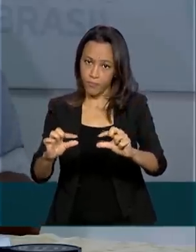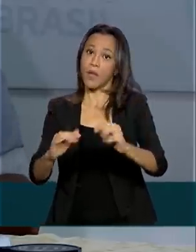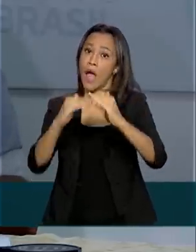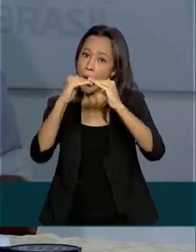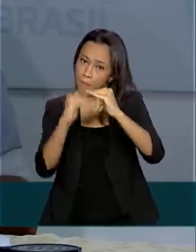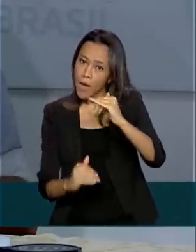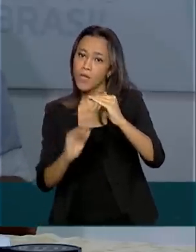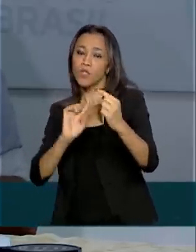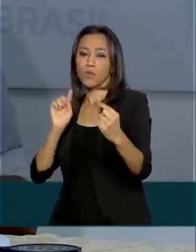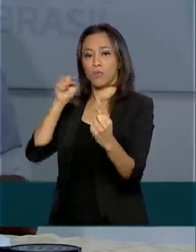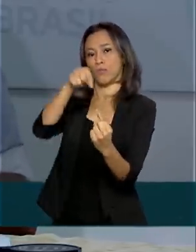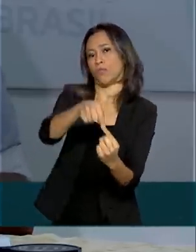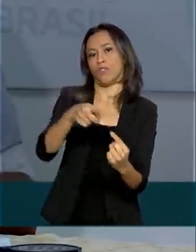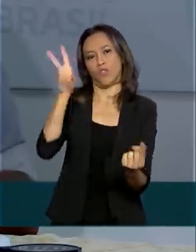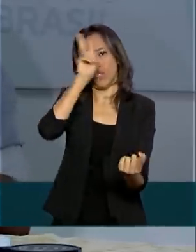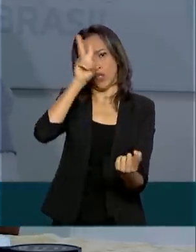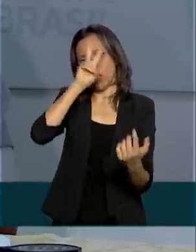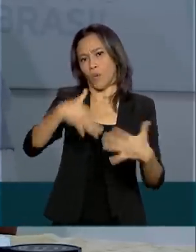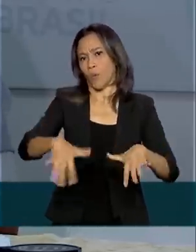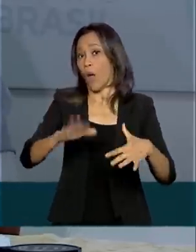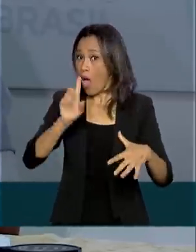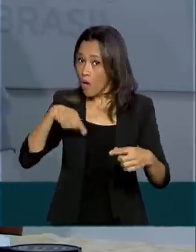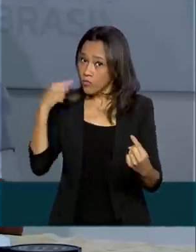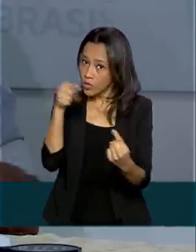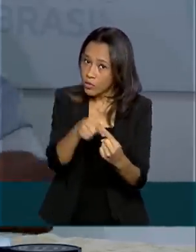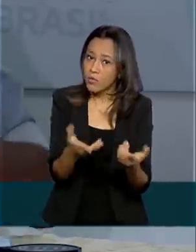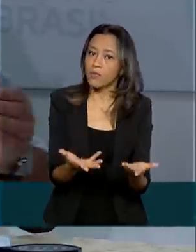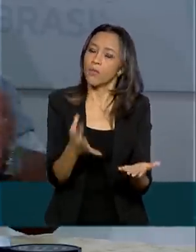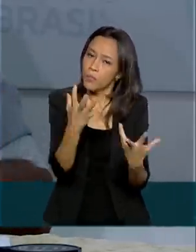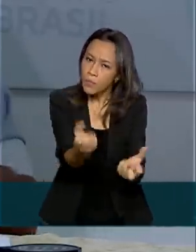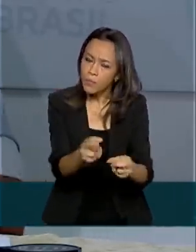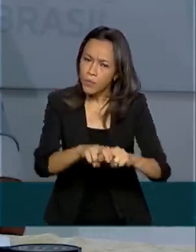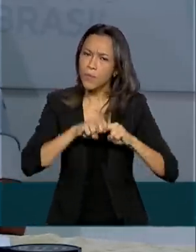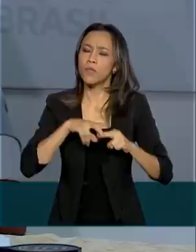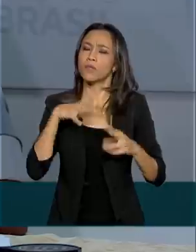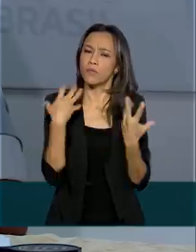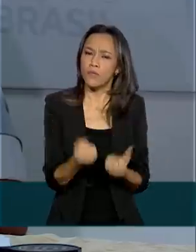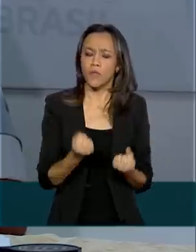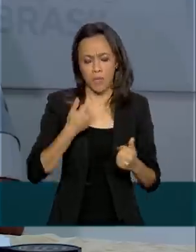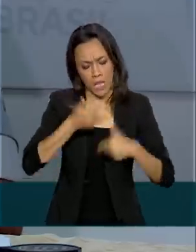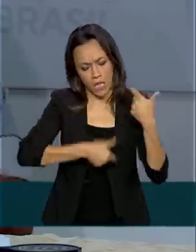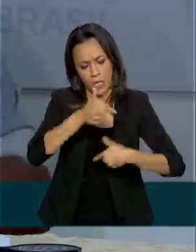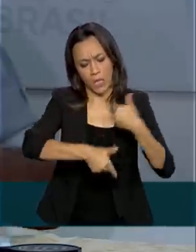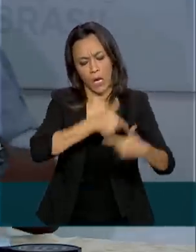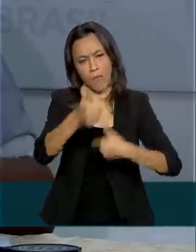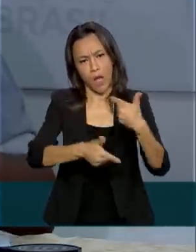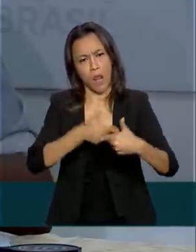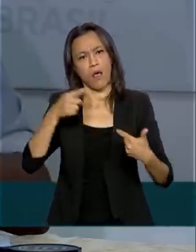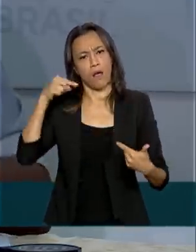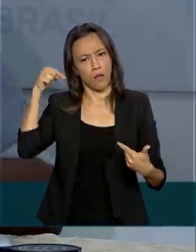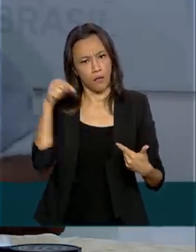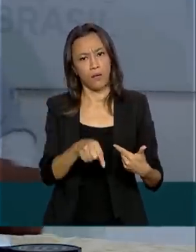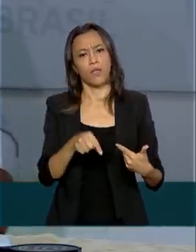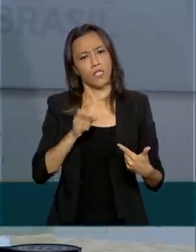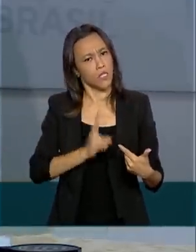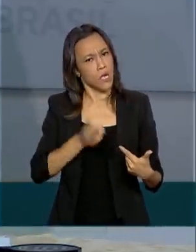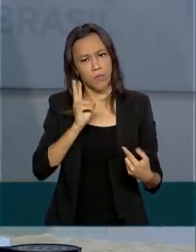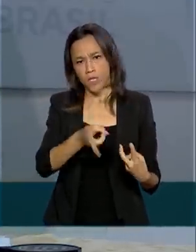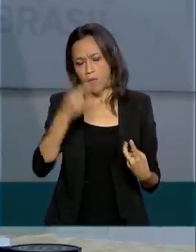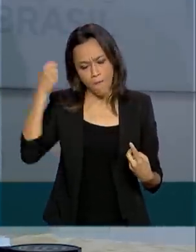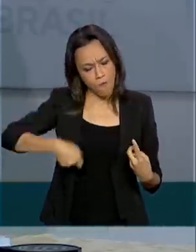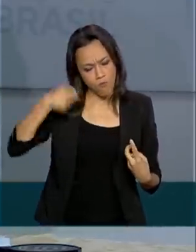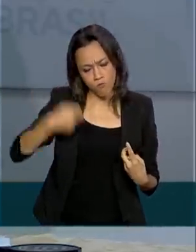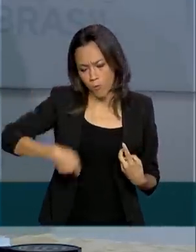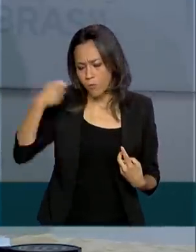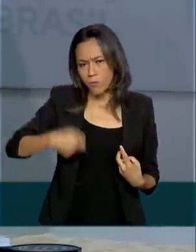Esse é o objetivo. Então, para isso, nós vamos ter que continuar com esse tipo de operação constante em cima